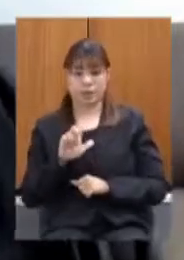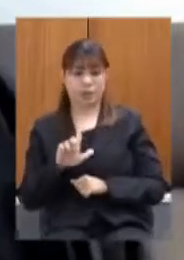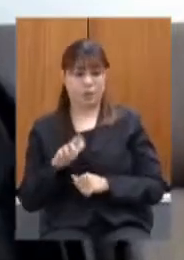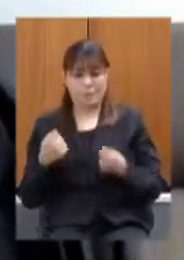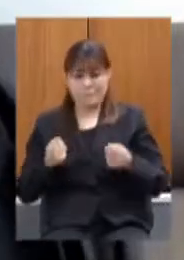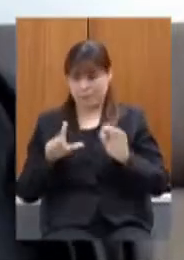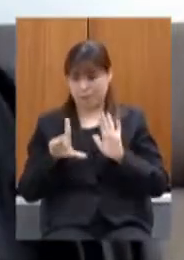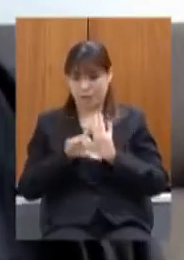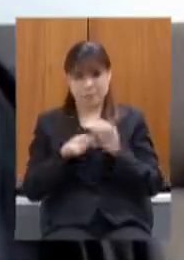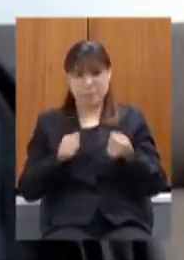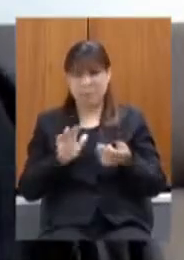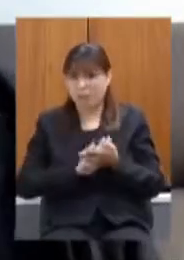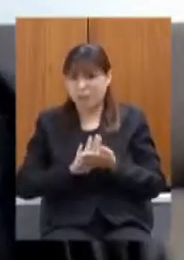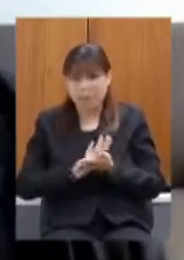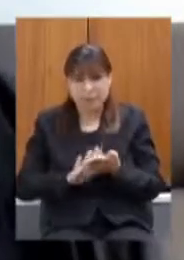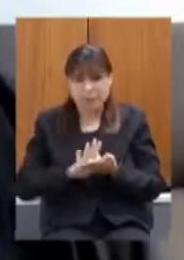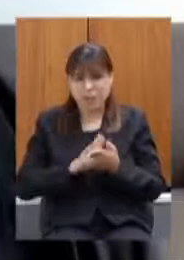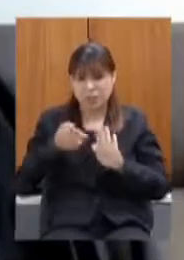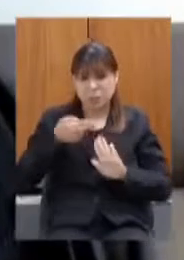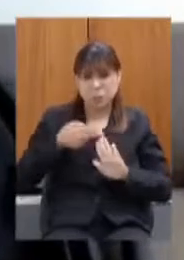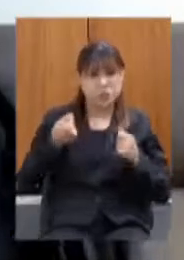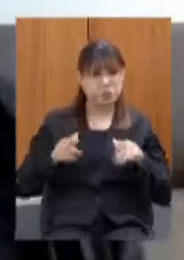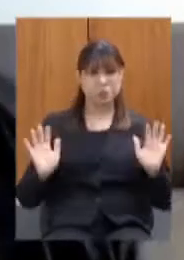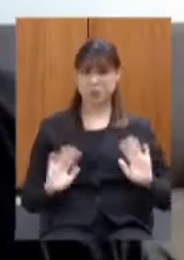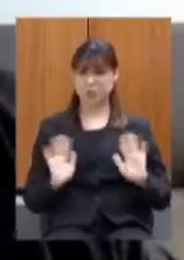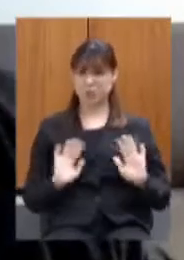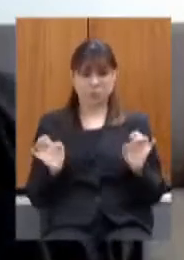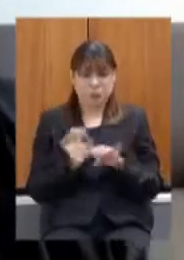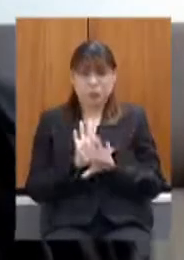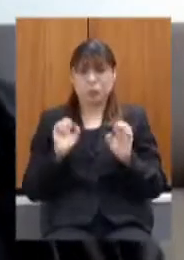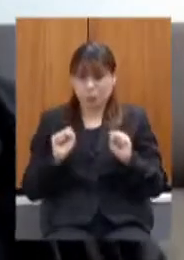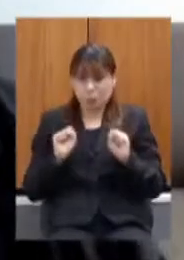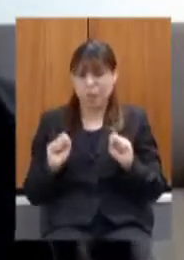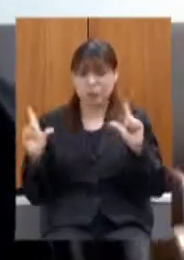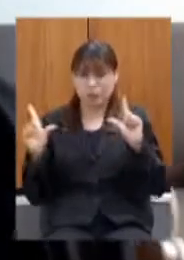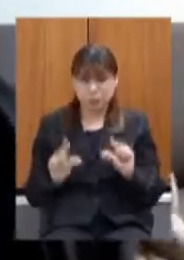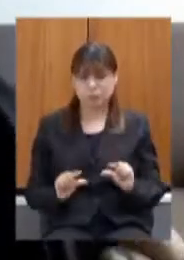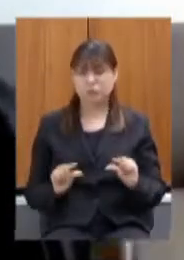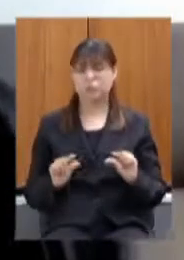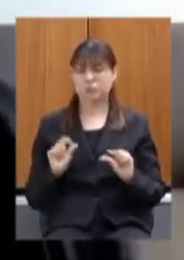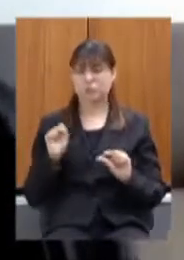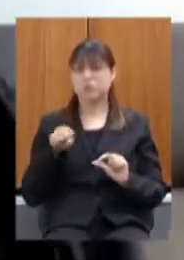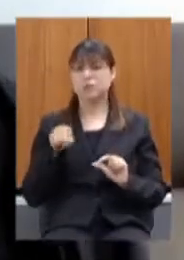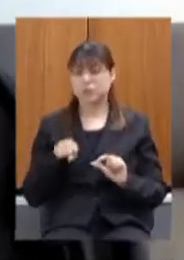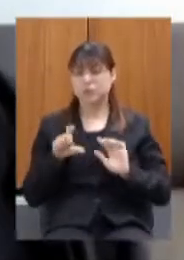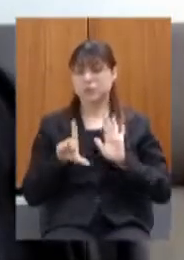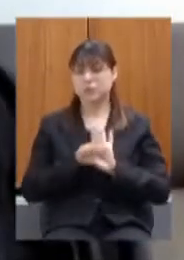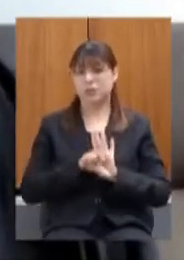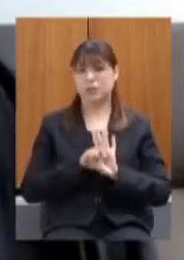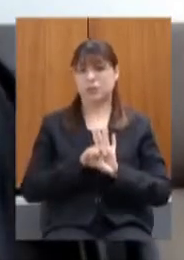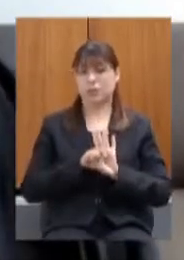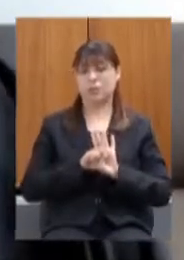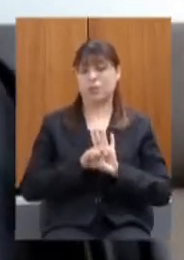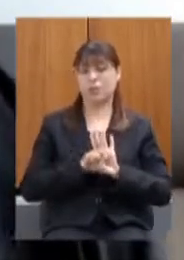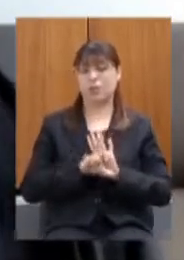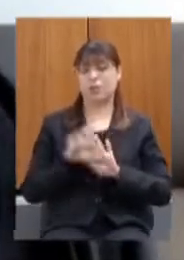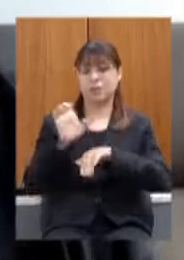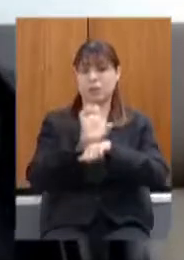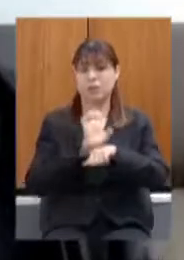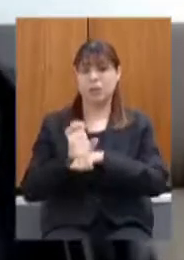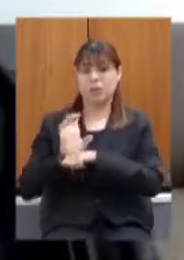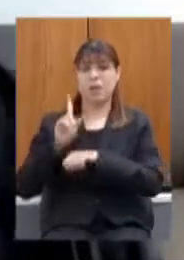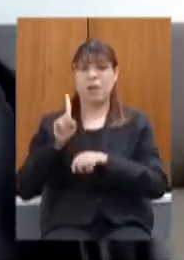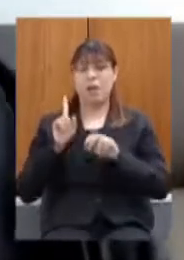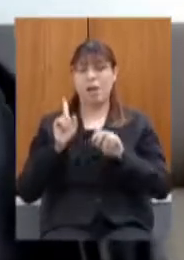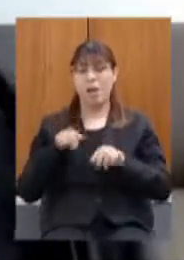é uma resolução do Senado ponto pode reduzir a lei interestadual é uma função do Senado não tem